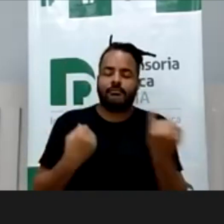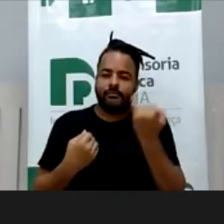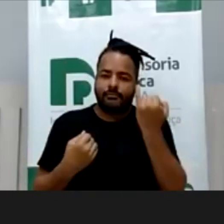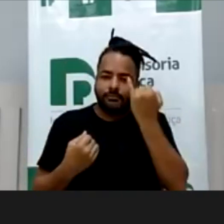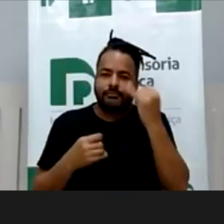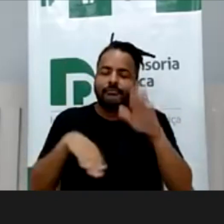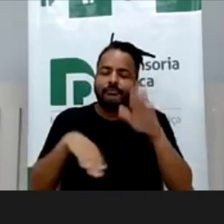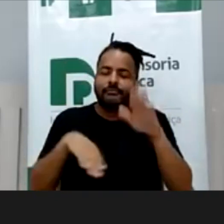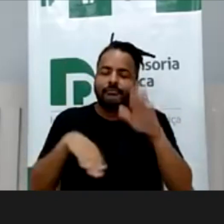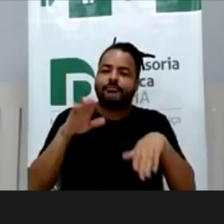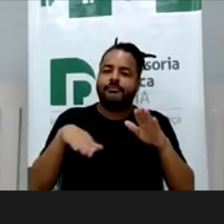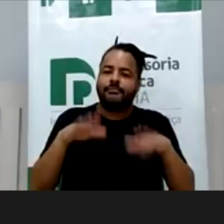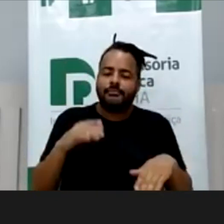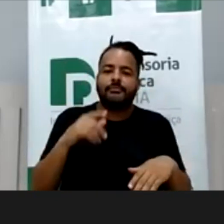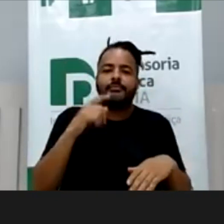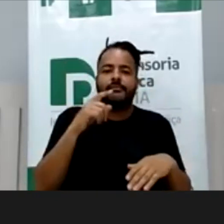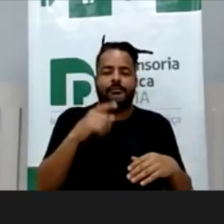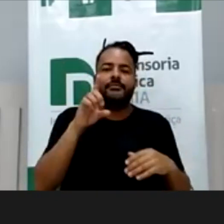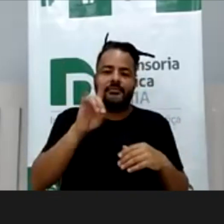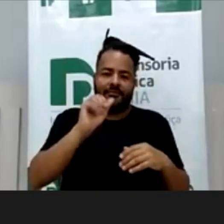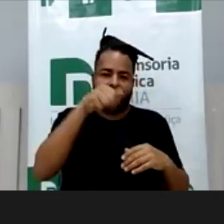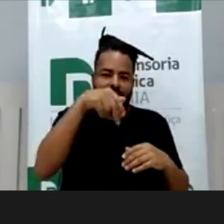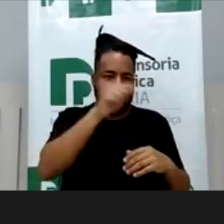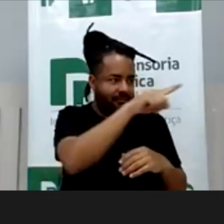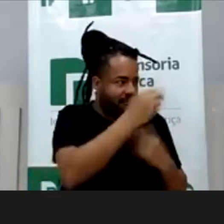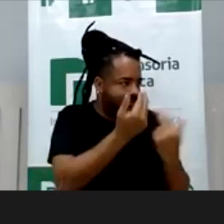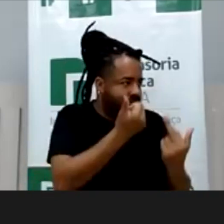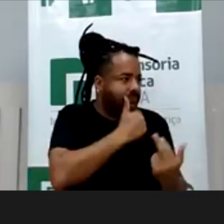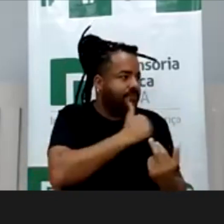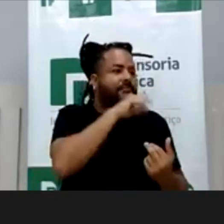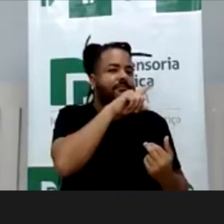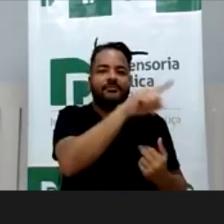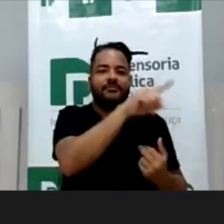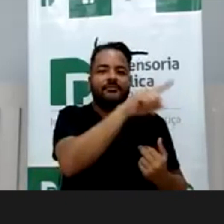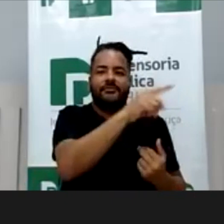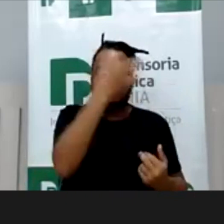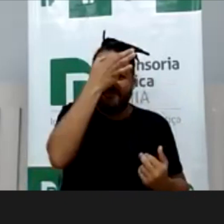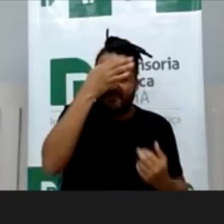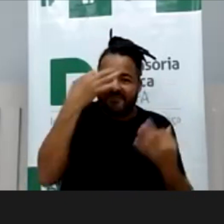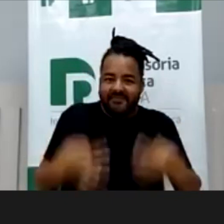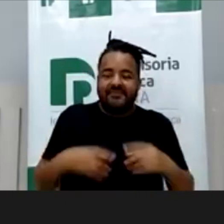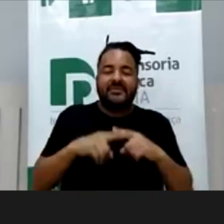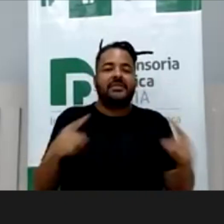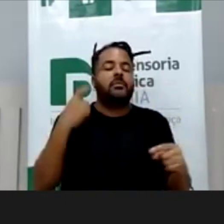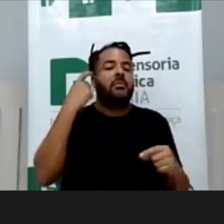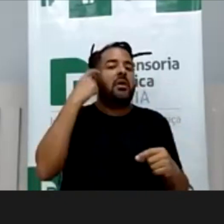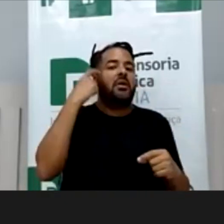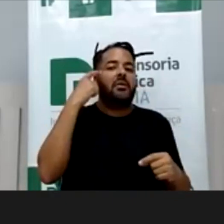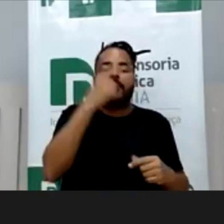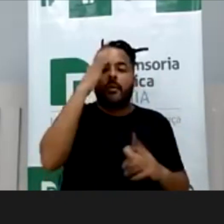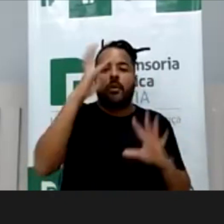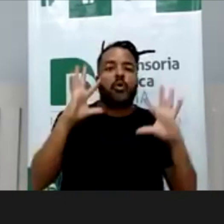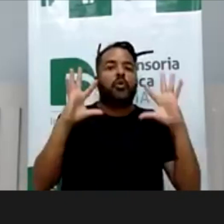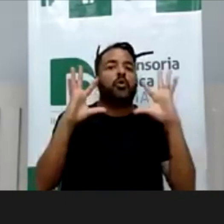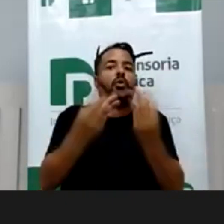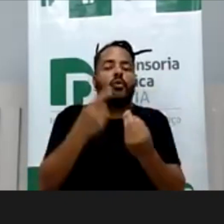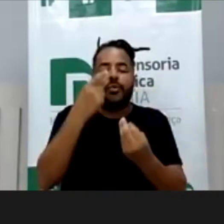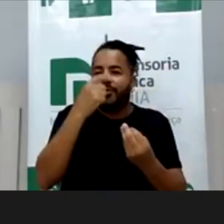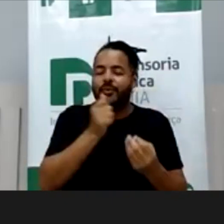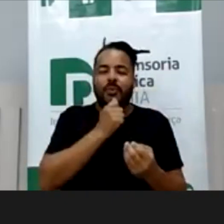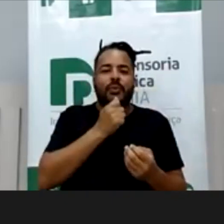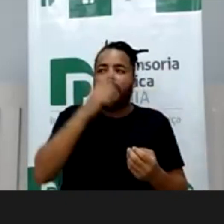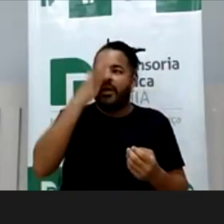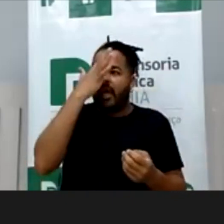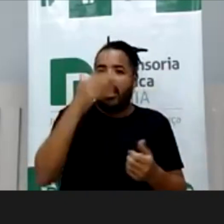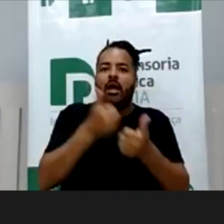às vezes é isso, uma mãe como Diana, defensora, consciente, informada, mas ela não se tocou, não refletiu sobre tudo e aí quando ela reflete, ela que já